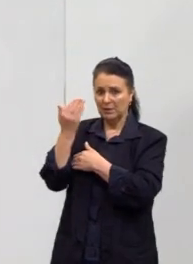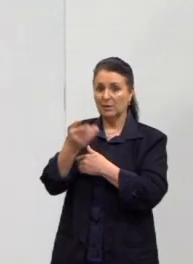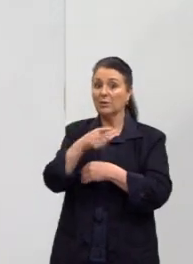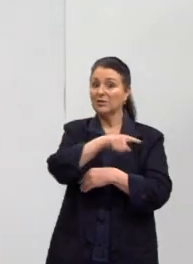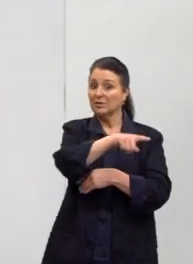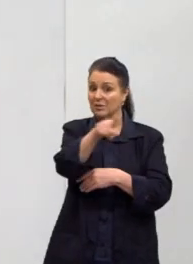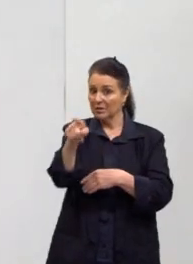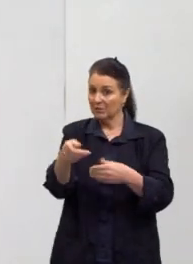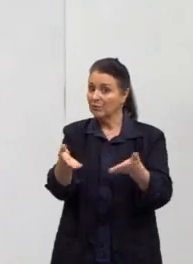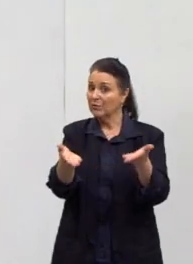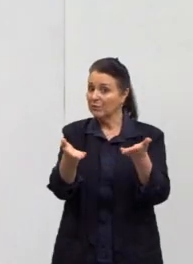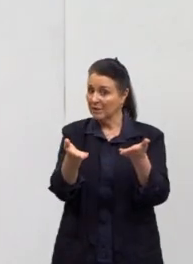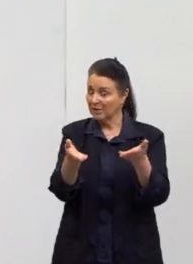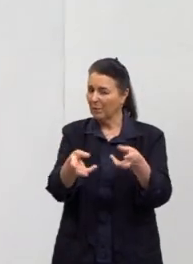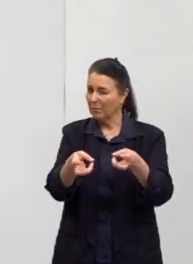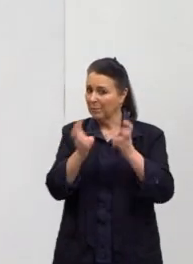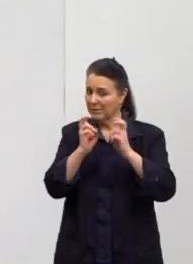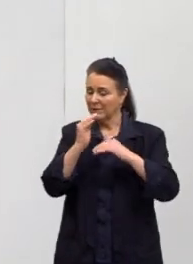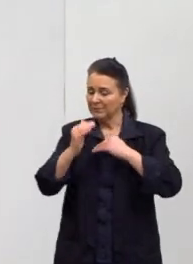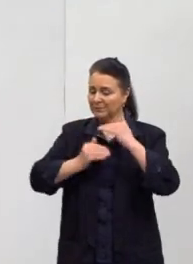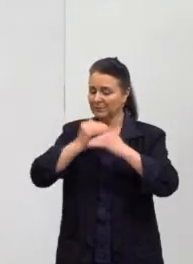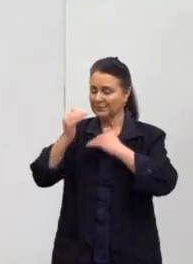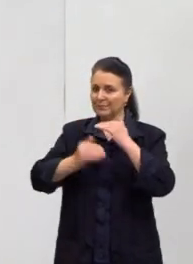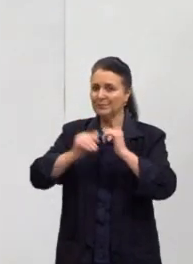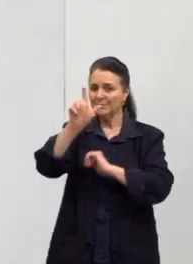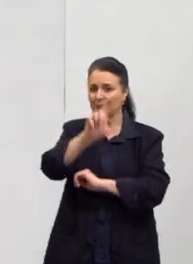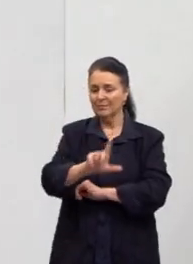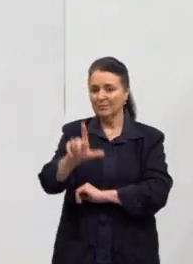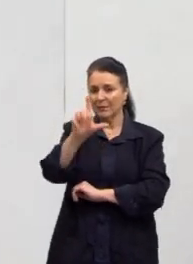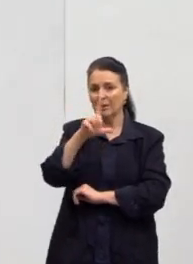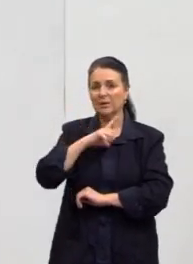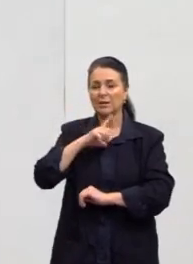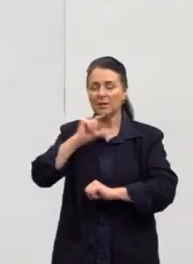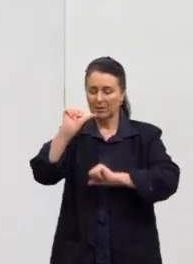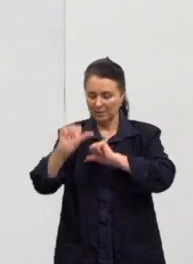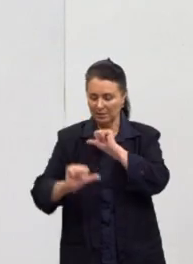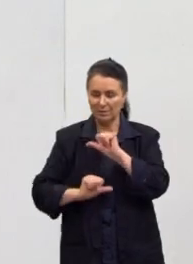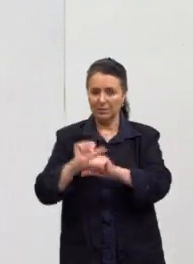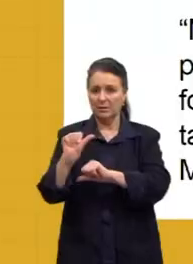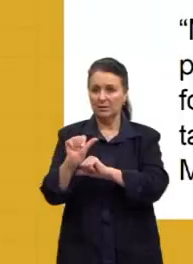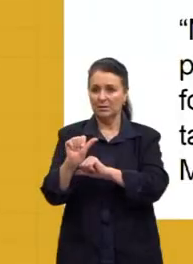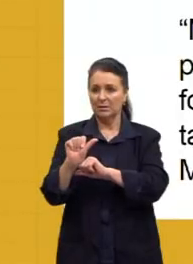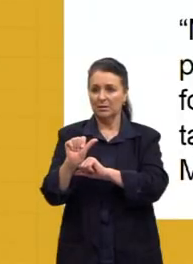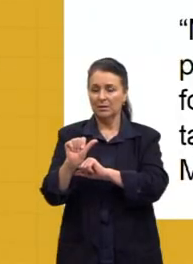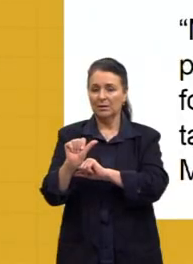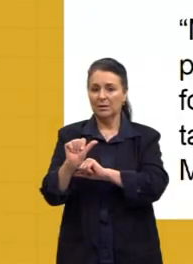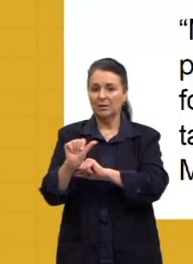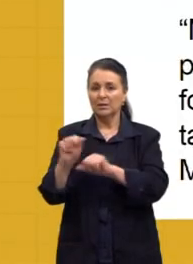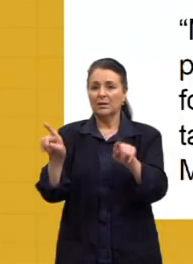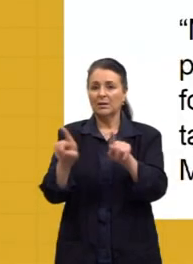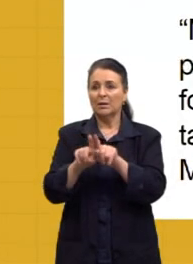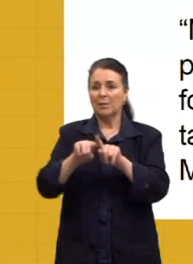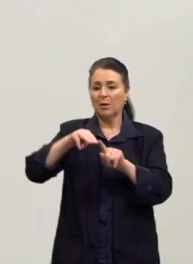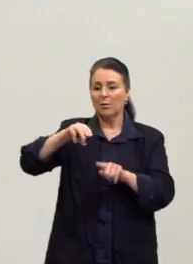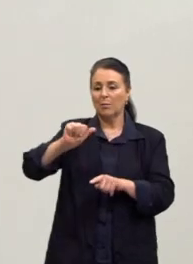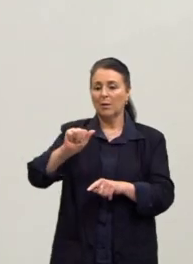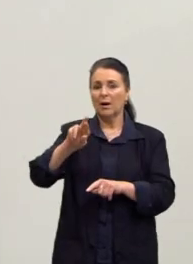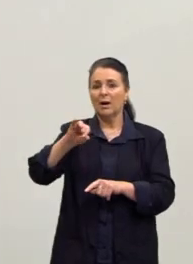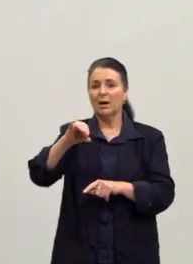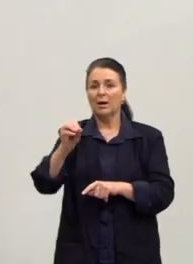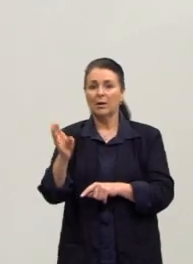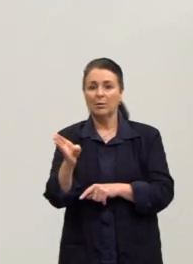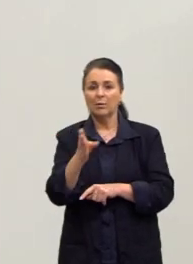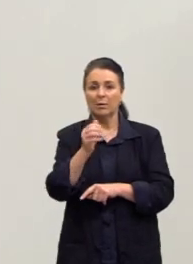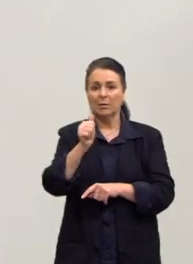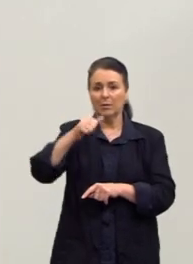percebam durante essa evolução da literatura, que existem essas mudanças. Isso, e o Mário de Andrade, então, ele é tão